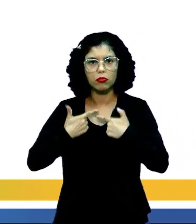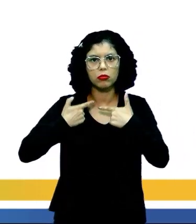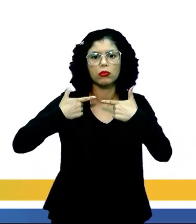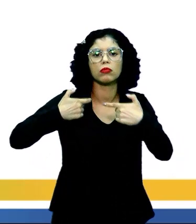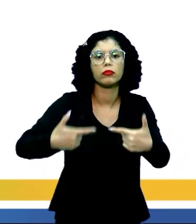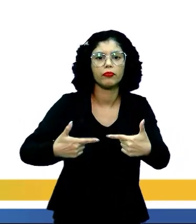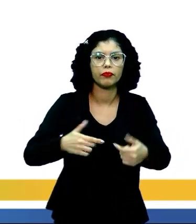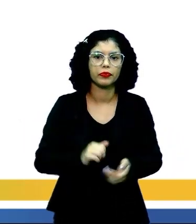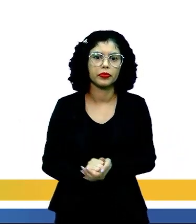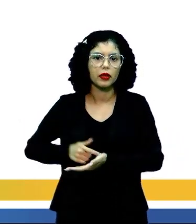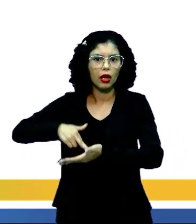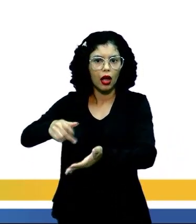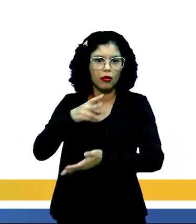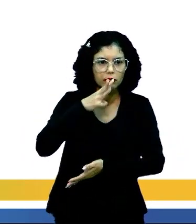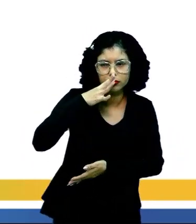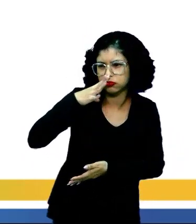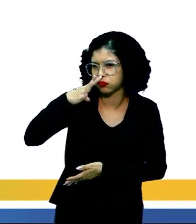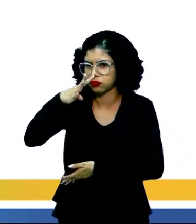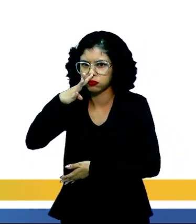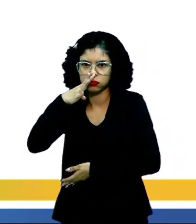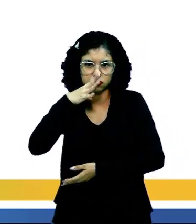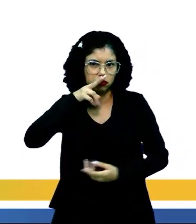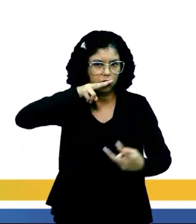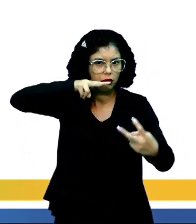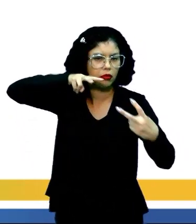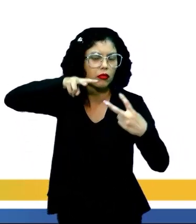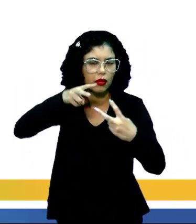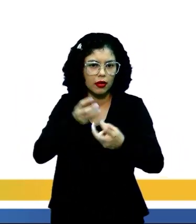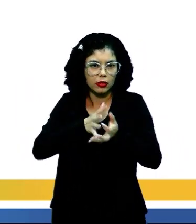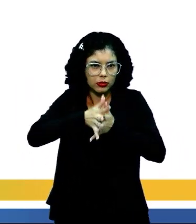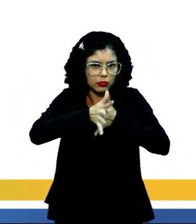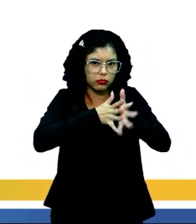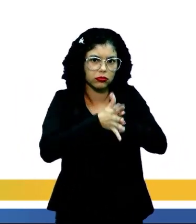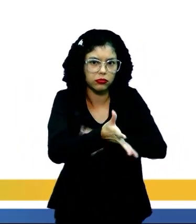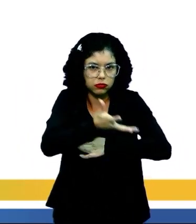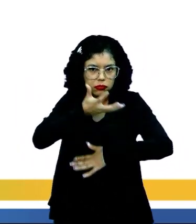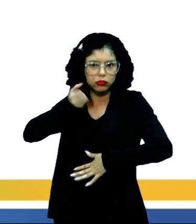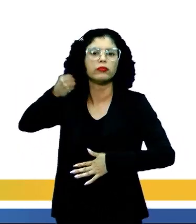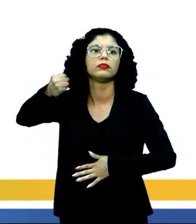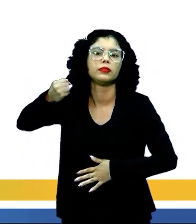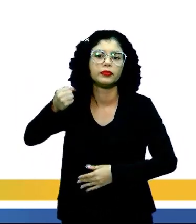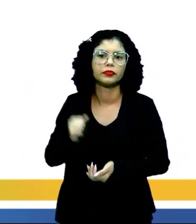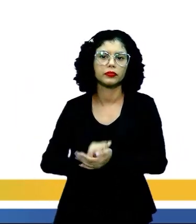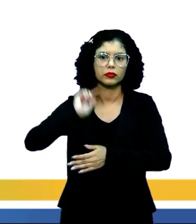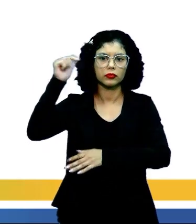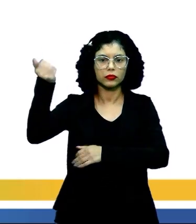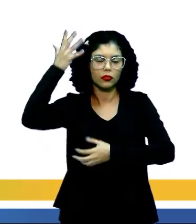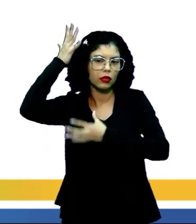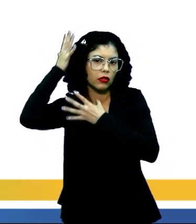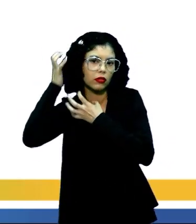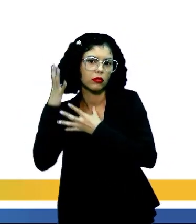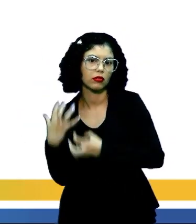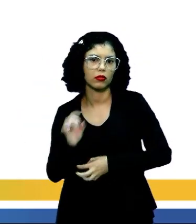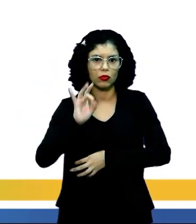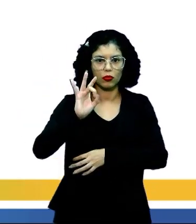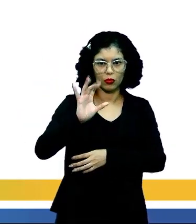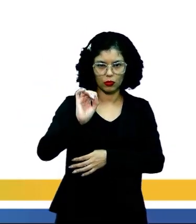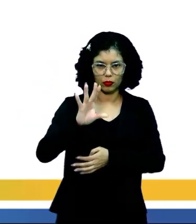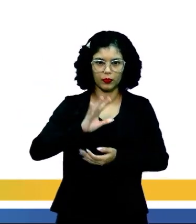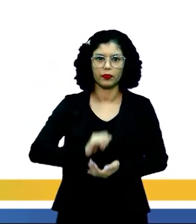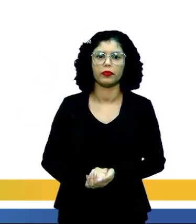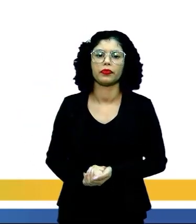guerra. Anda a espreitar meus olhos, para roê-los, e há de deixar-me apenas os